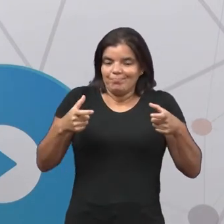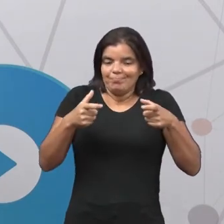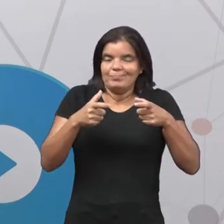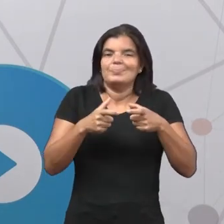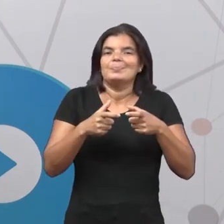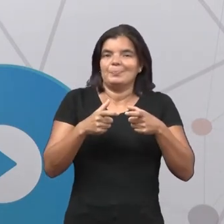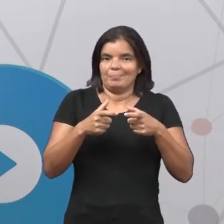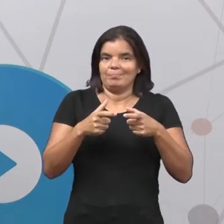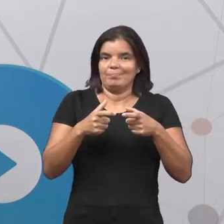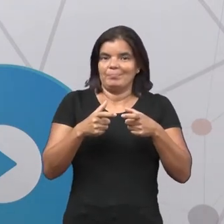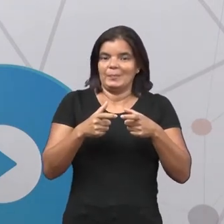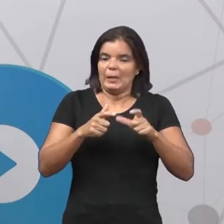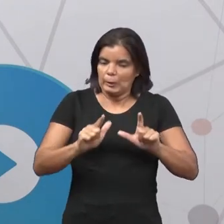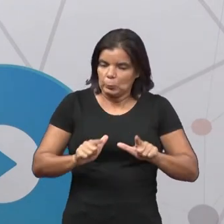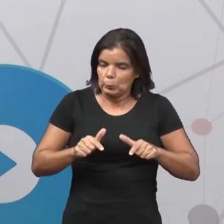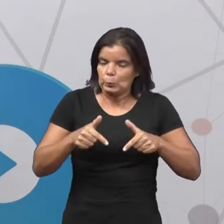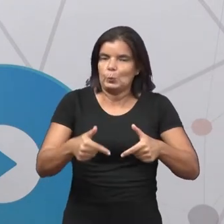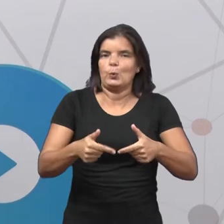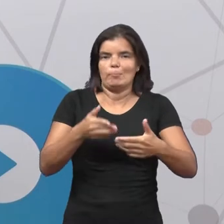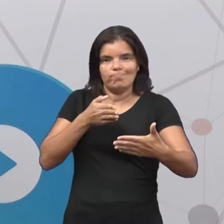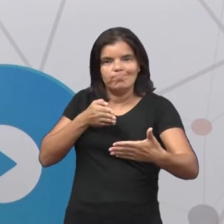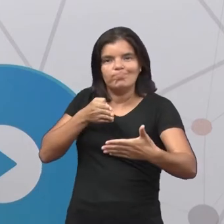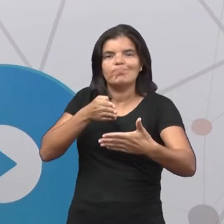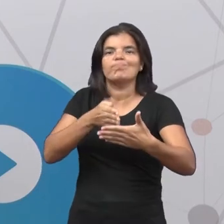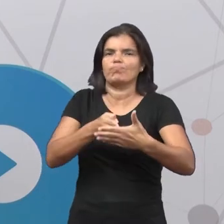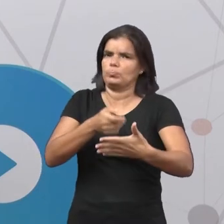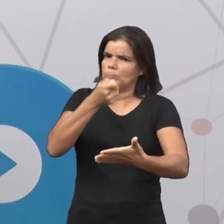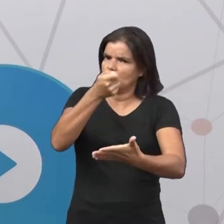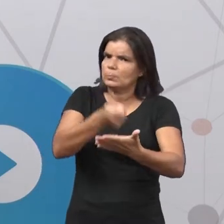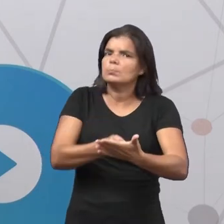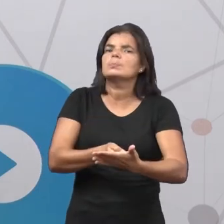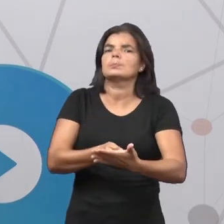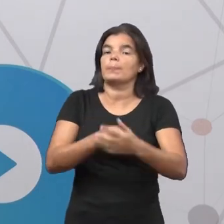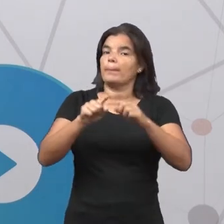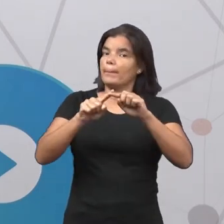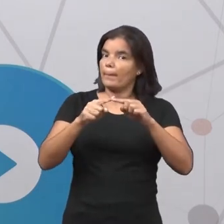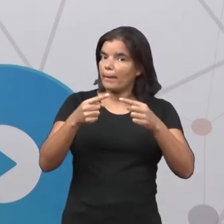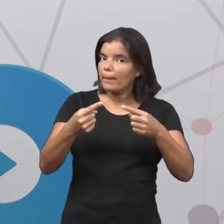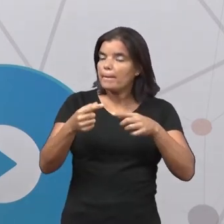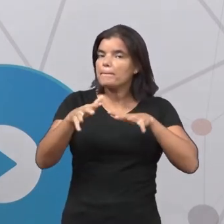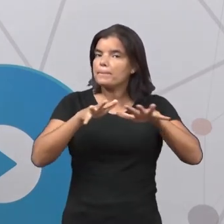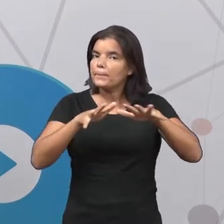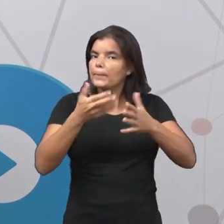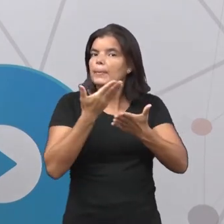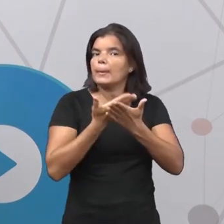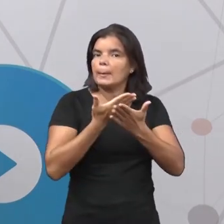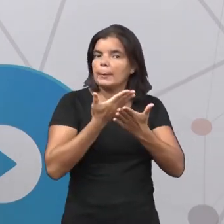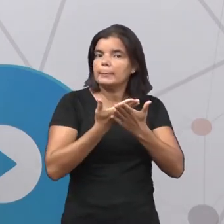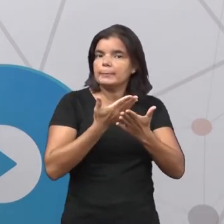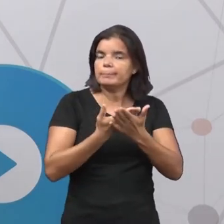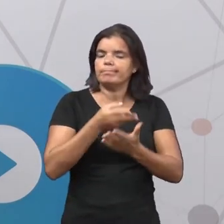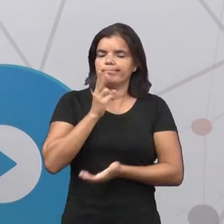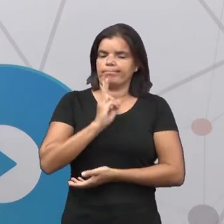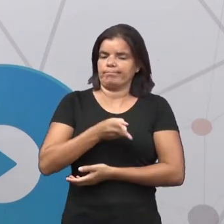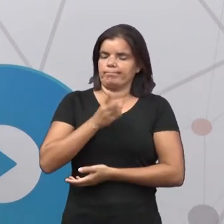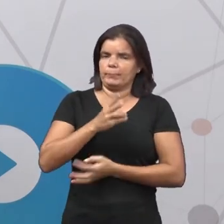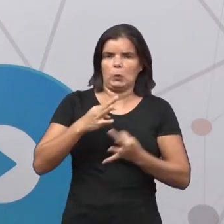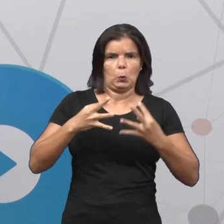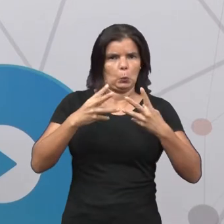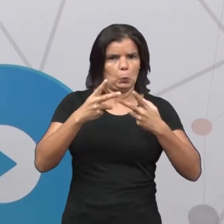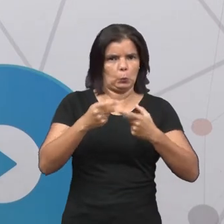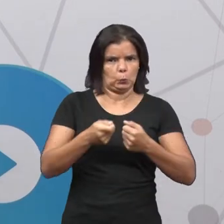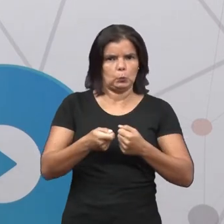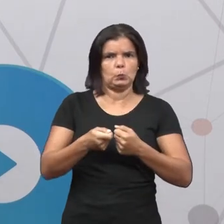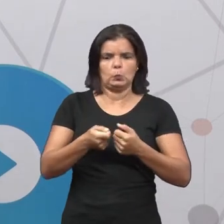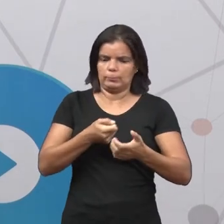eram combatidas de forma severa. Mas o movimento estudantil, mesmo com toda a